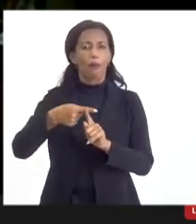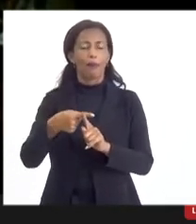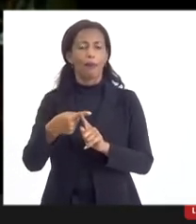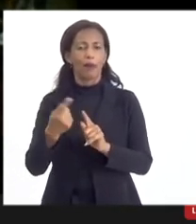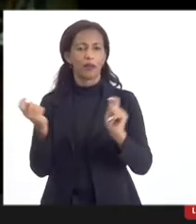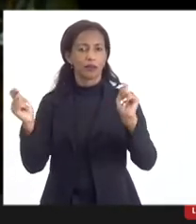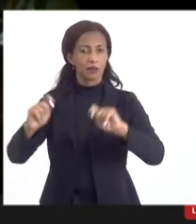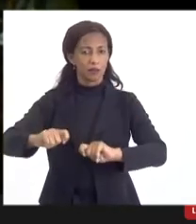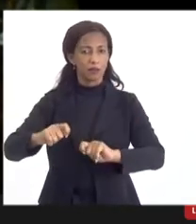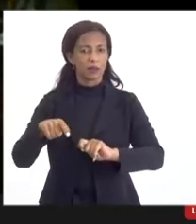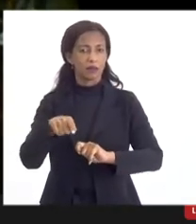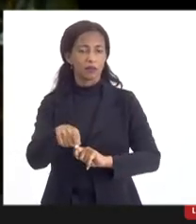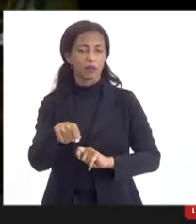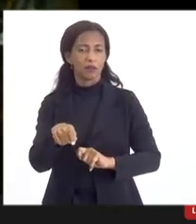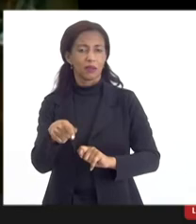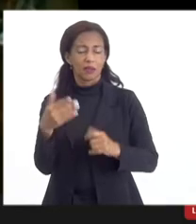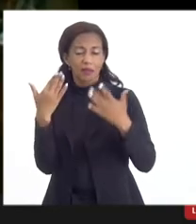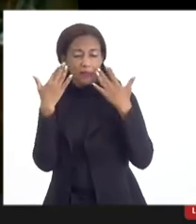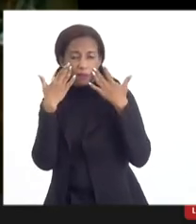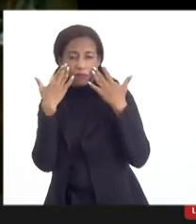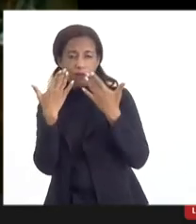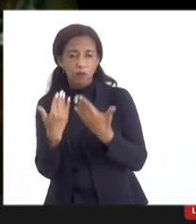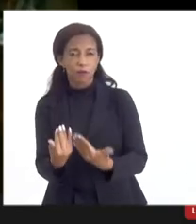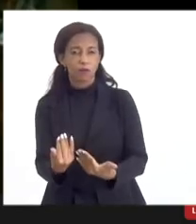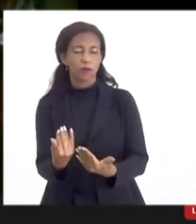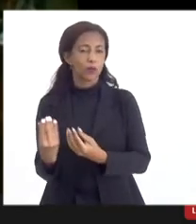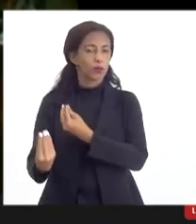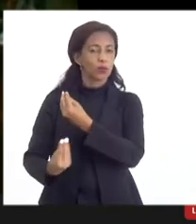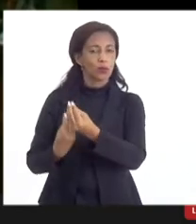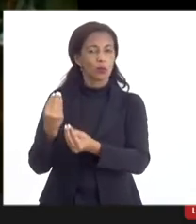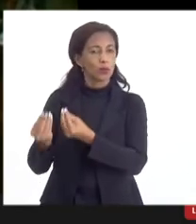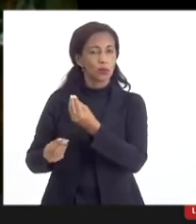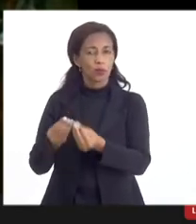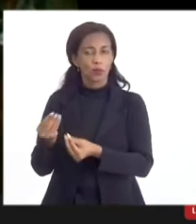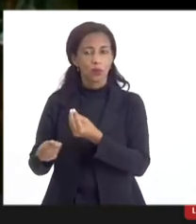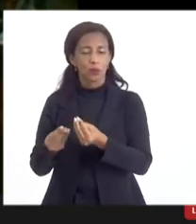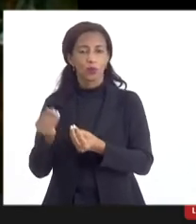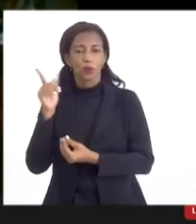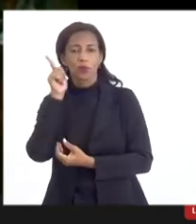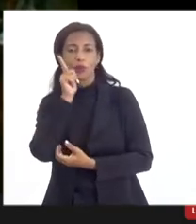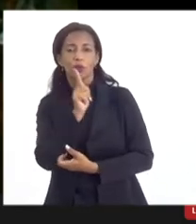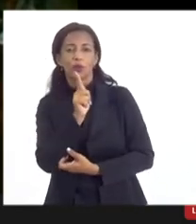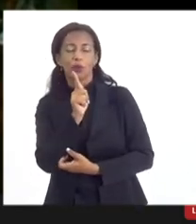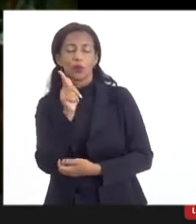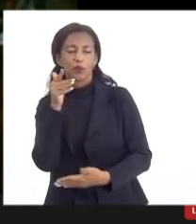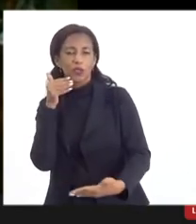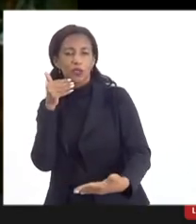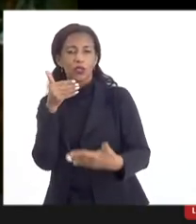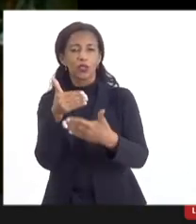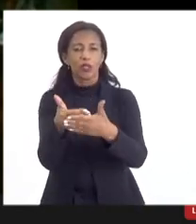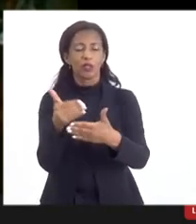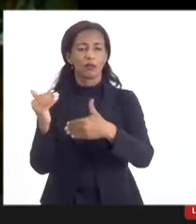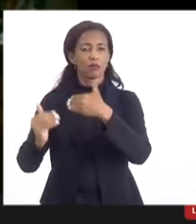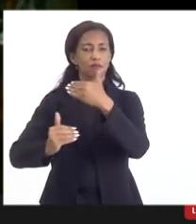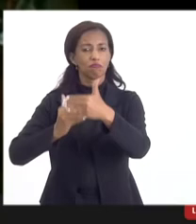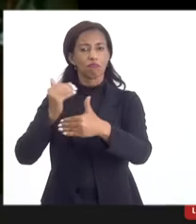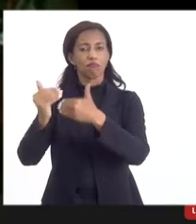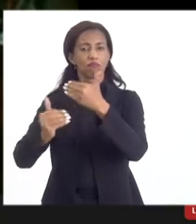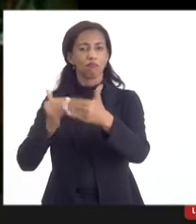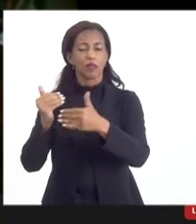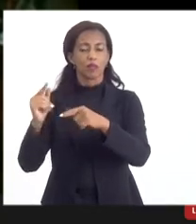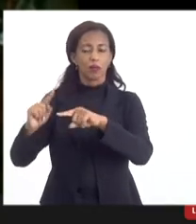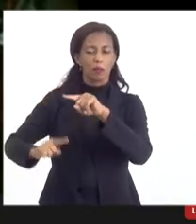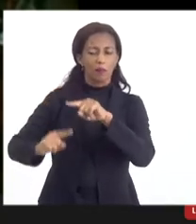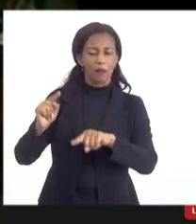justamente nessa explicitação de como se consegue chegar no desenvolvimento de um componente